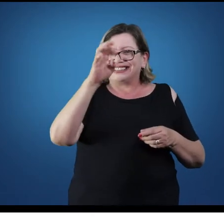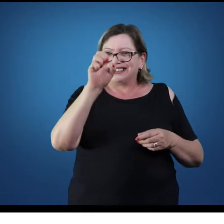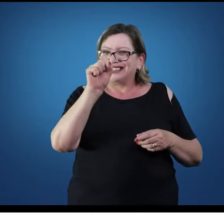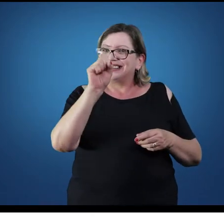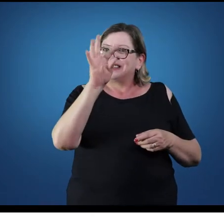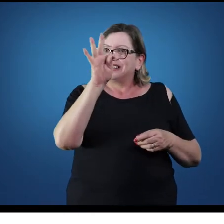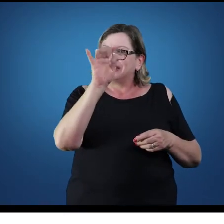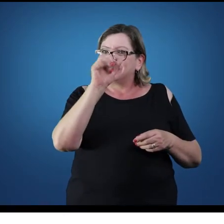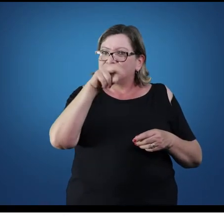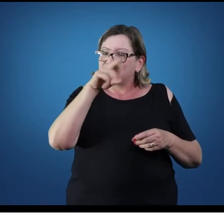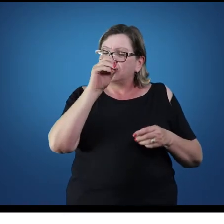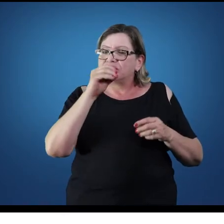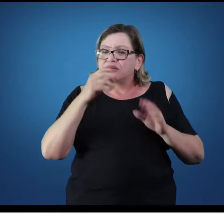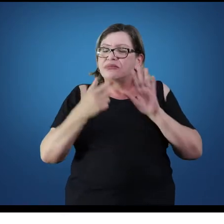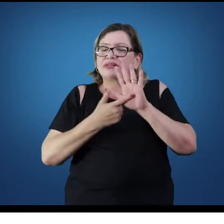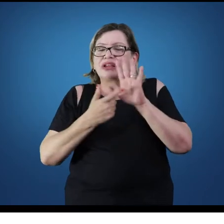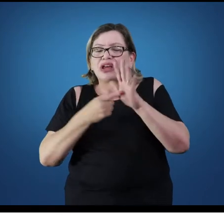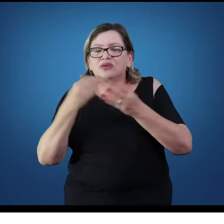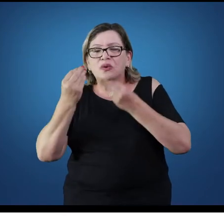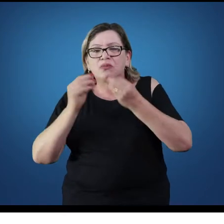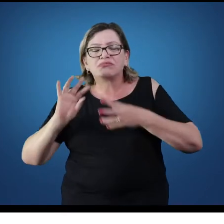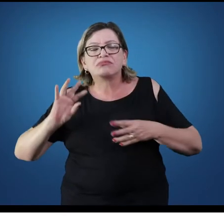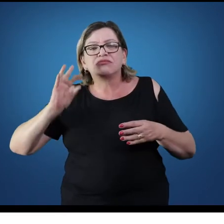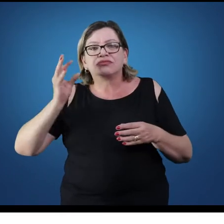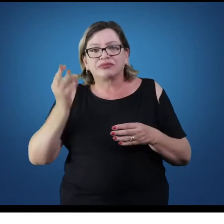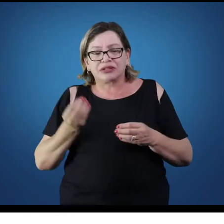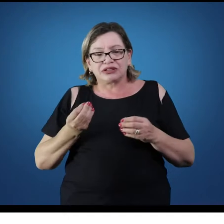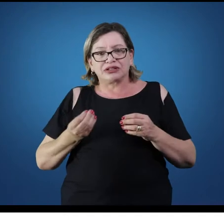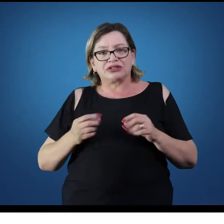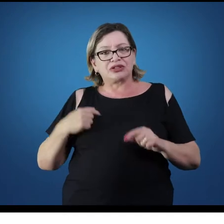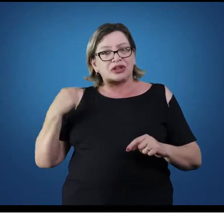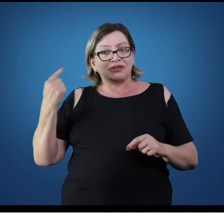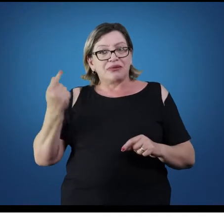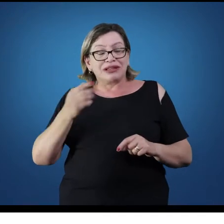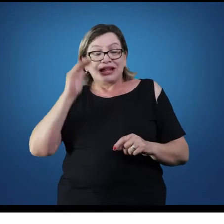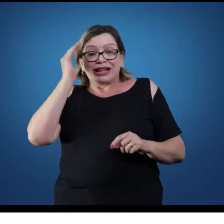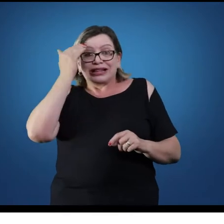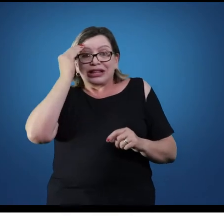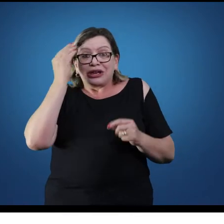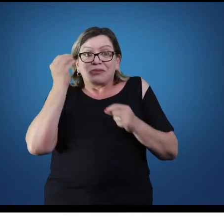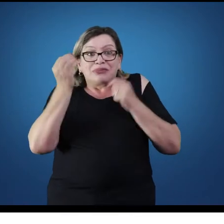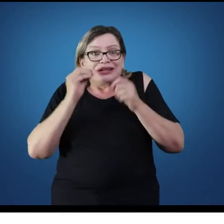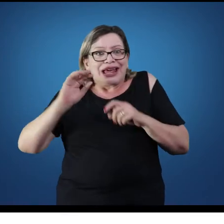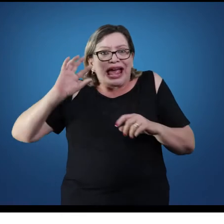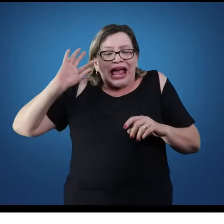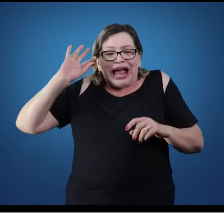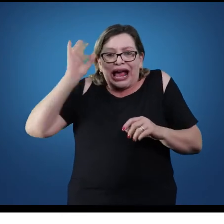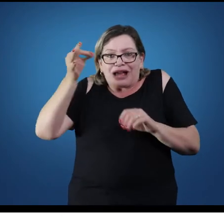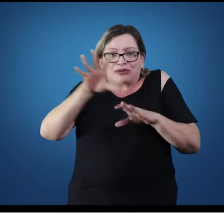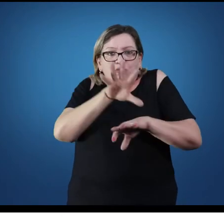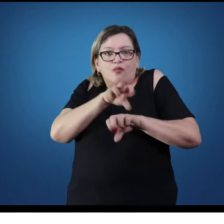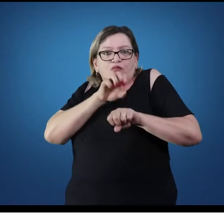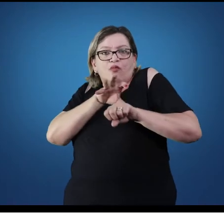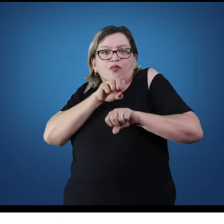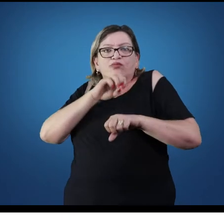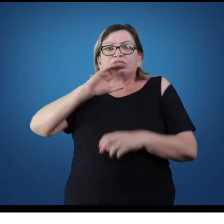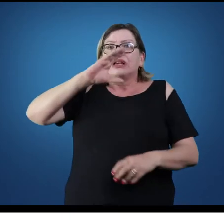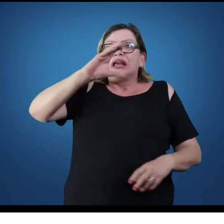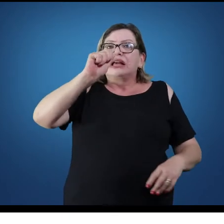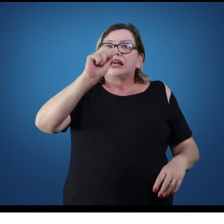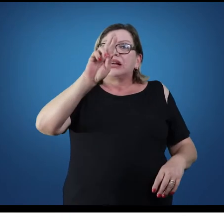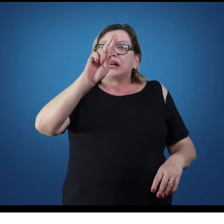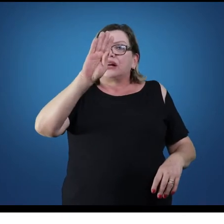nossa digestão. Então a gente vai compreender por que um carboidrato é mais rápido de absorção do que uma proteína, então por que que lá um